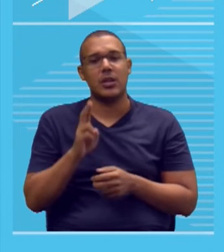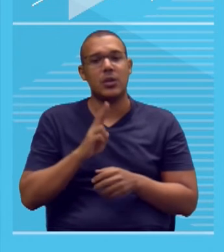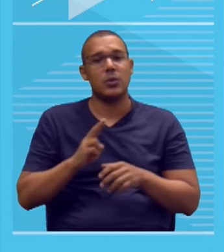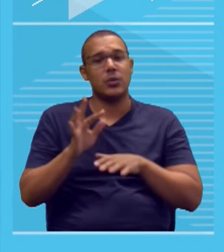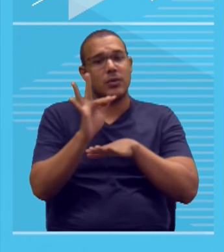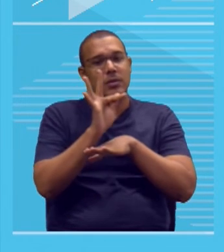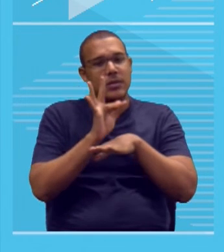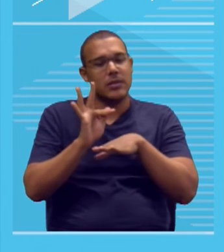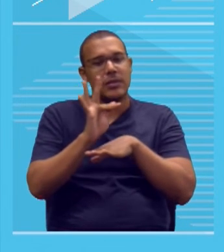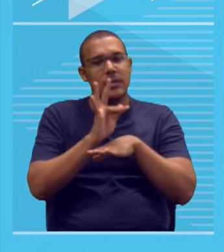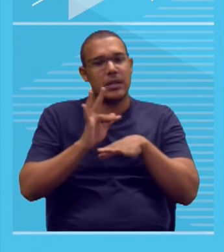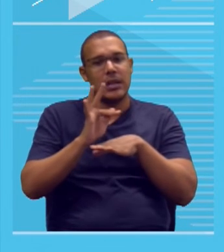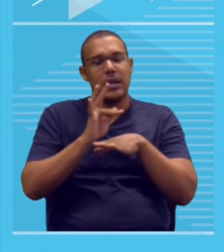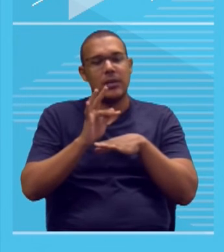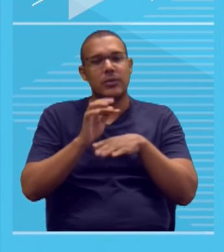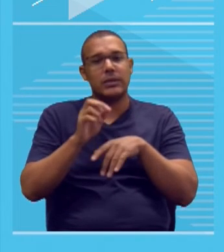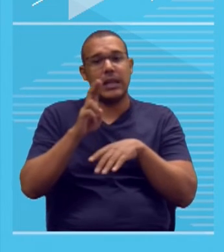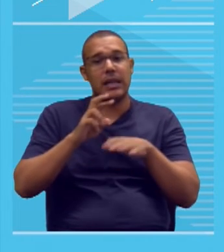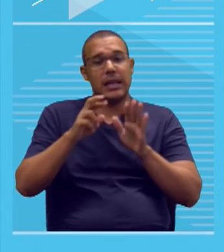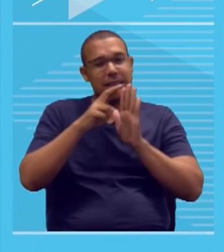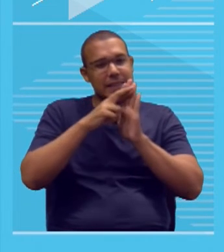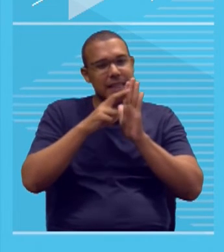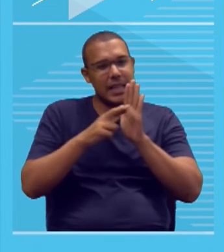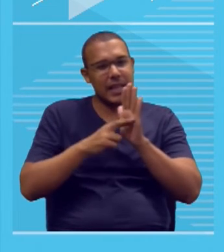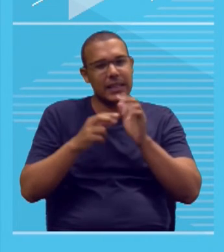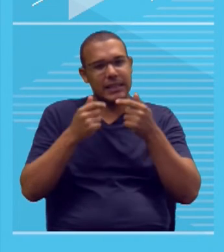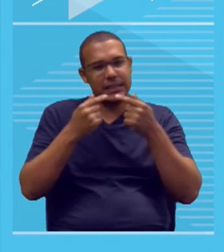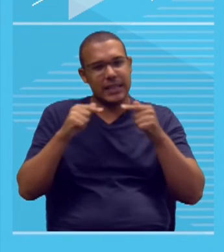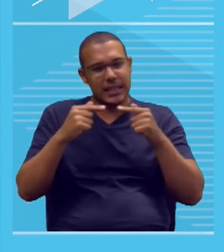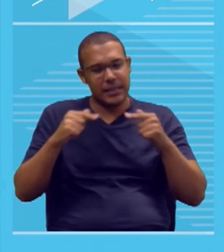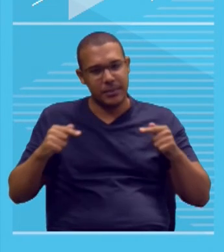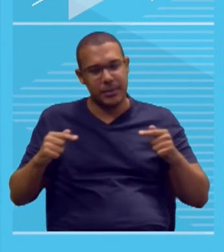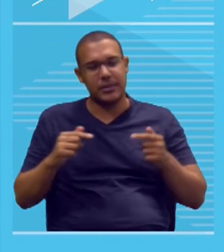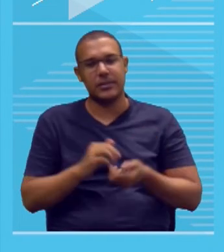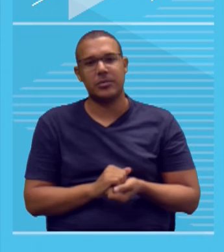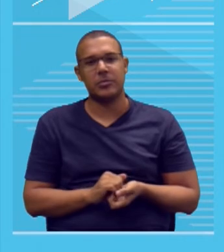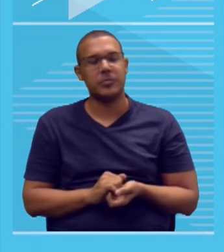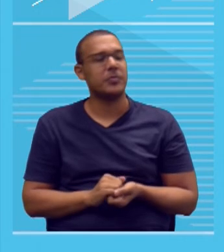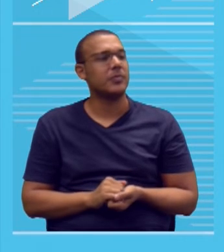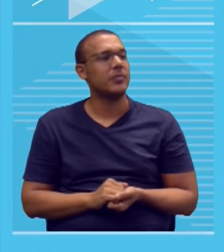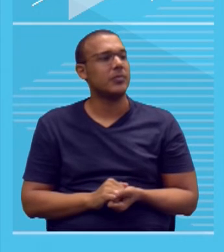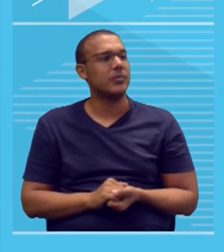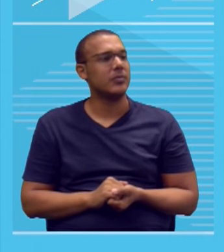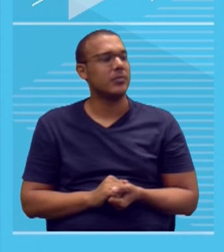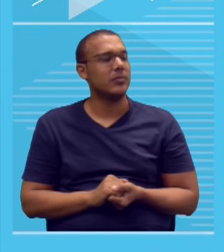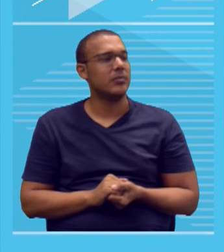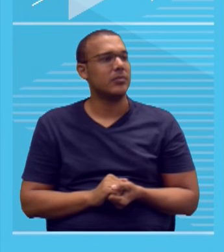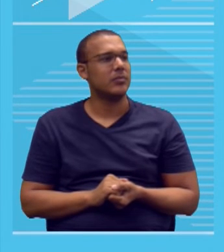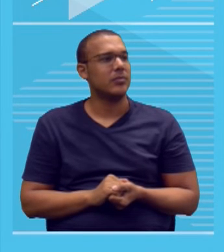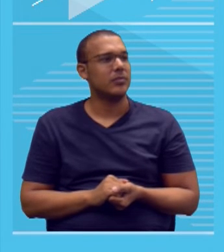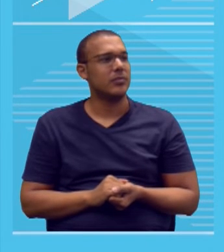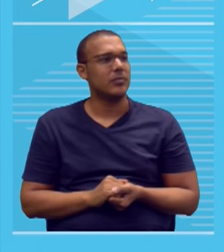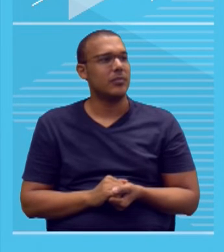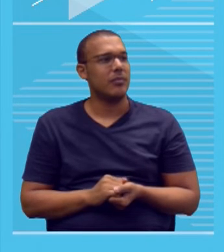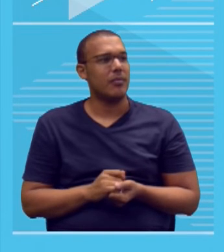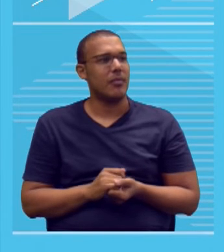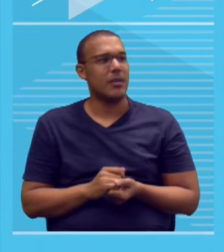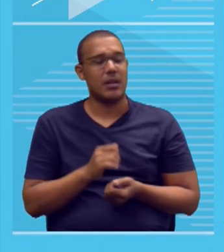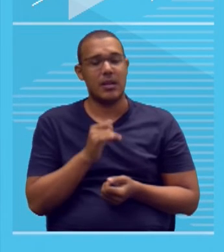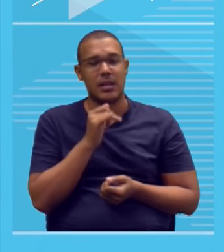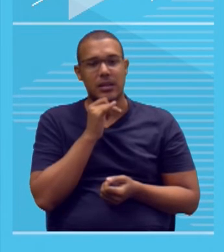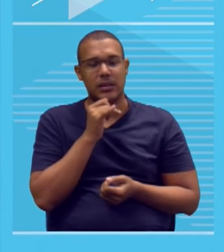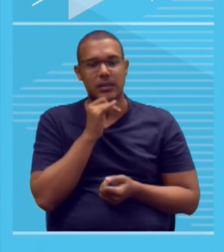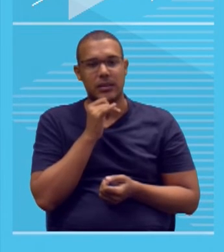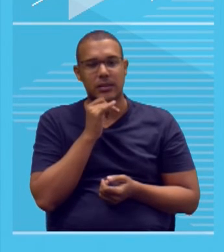obedecer mesmo as regrinhas da gramática normativa. Aí vem, sobre o tema, manipulação do comportamento do usuário pelo